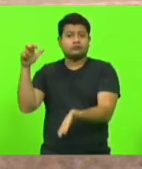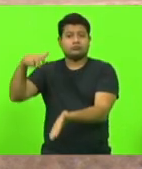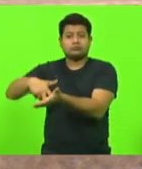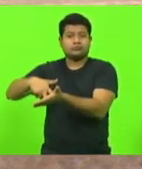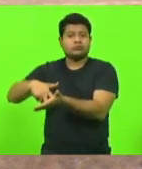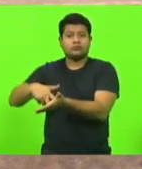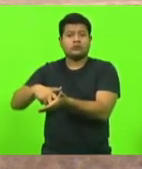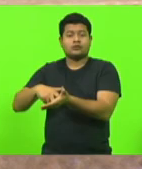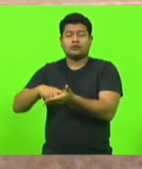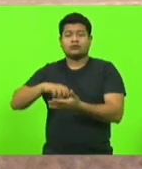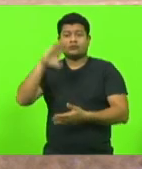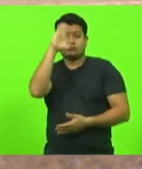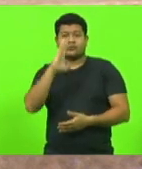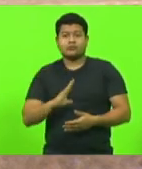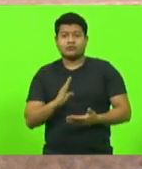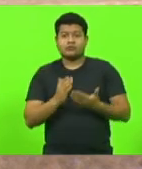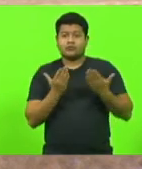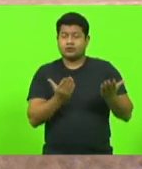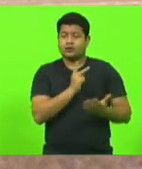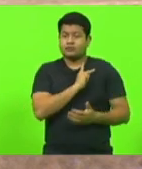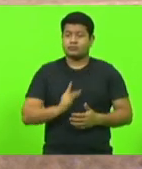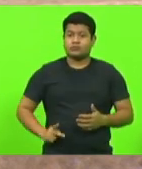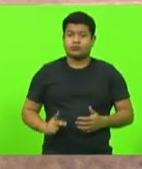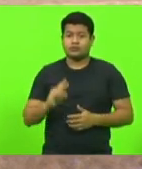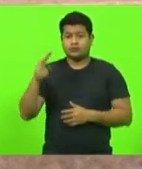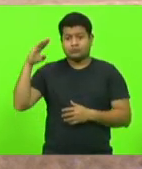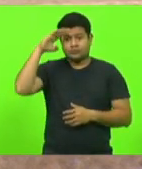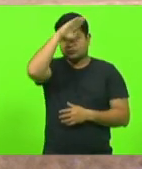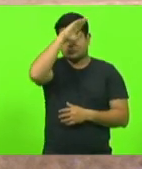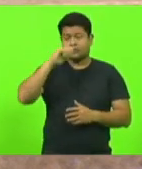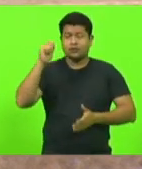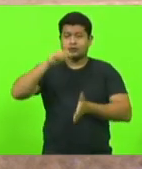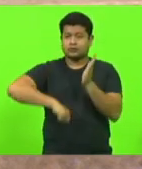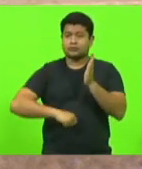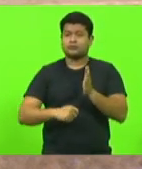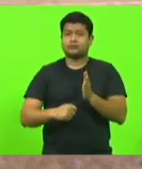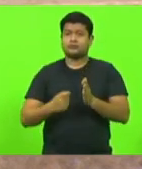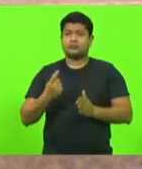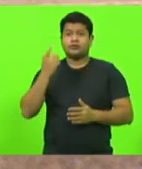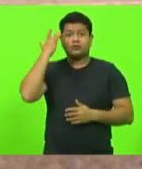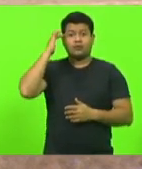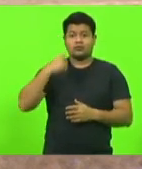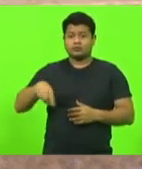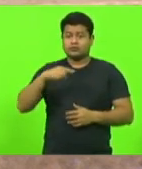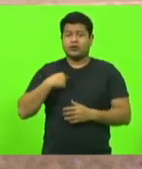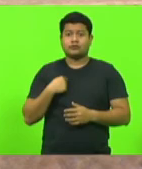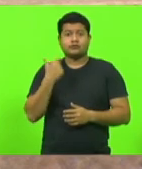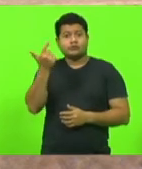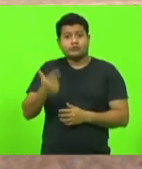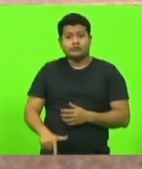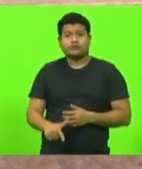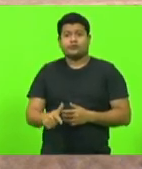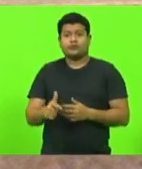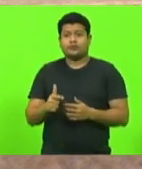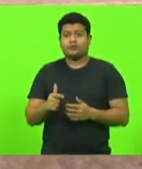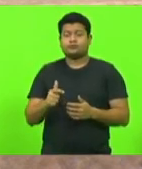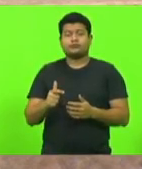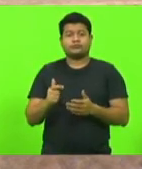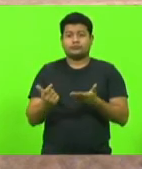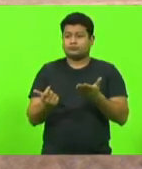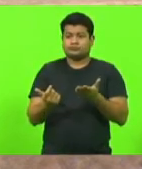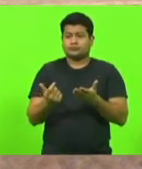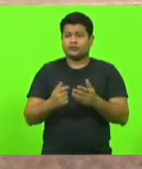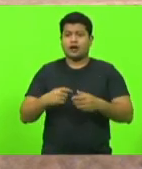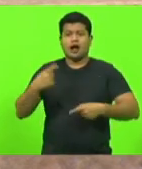penal nacional, o presidente Bolsonaro sancionou essa lei, eu acho que a gente não precisa perder tempo para repetir aquilo que já existe, então